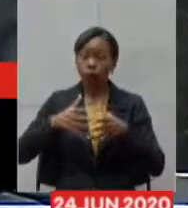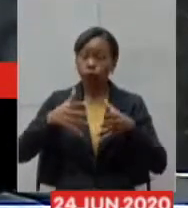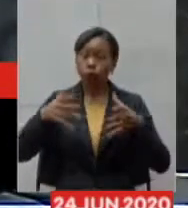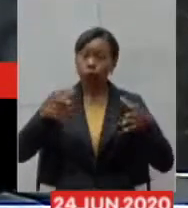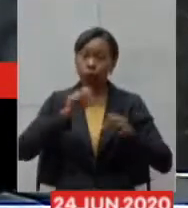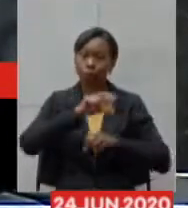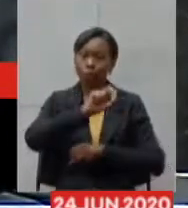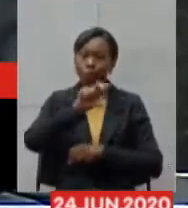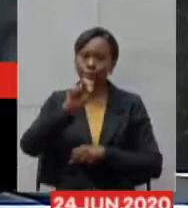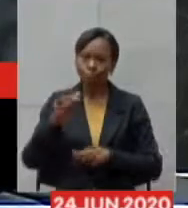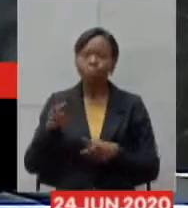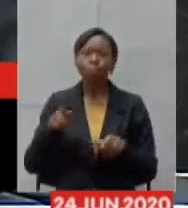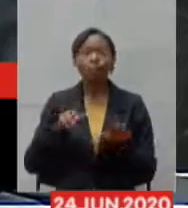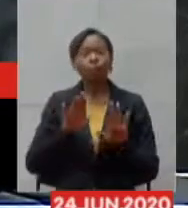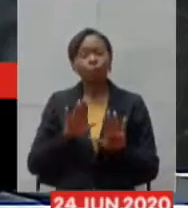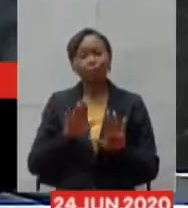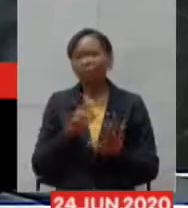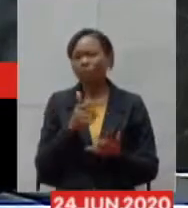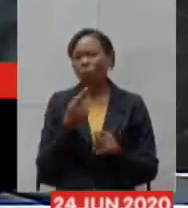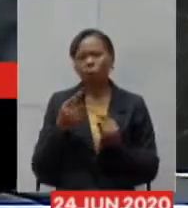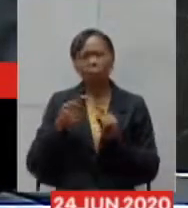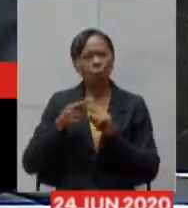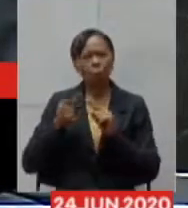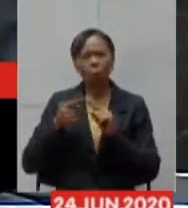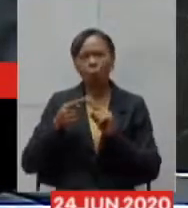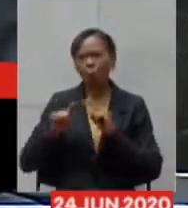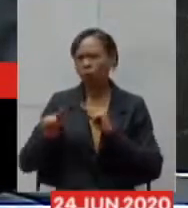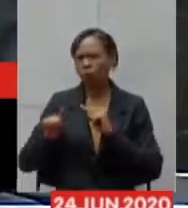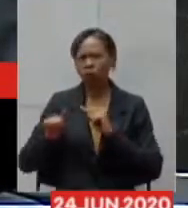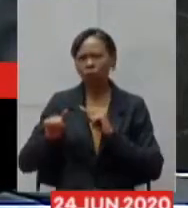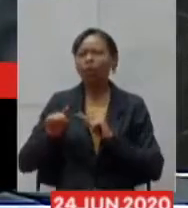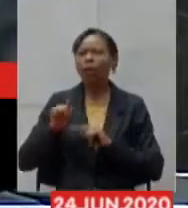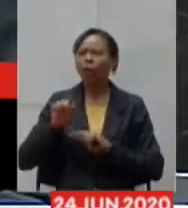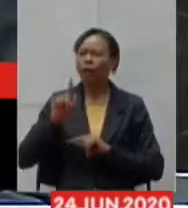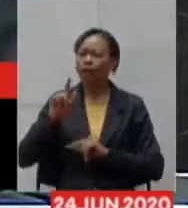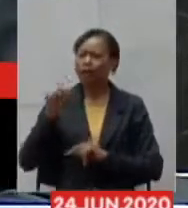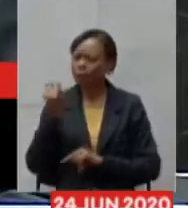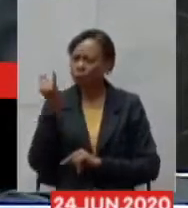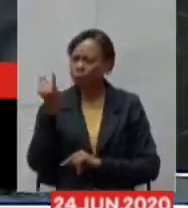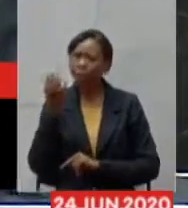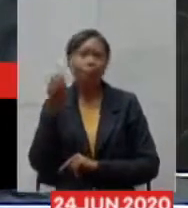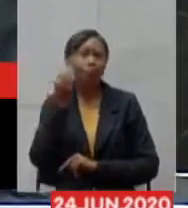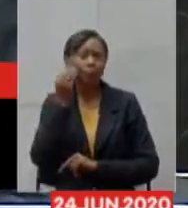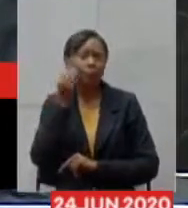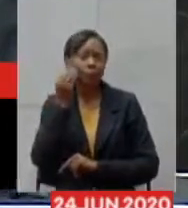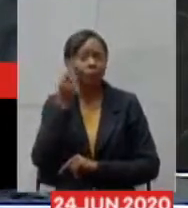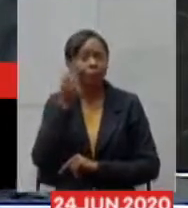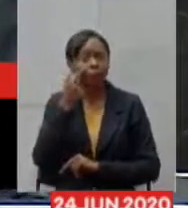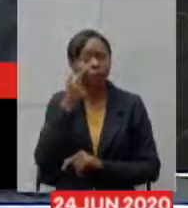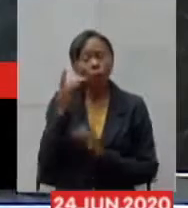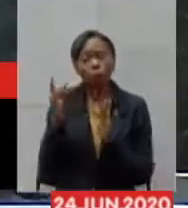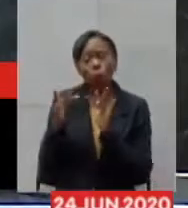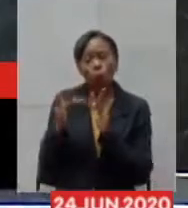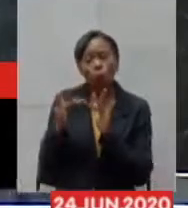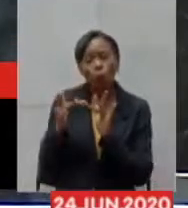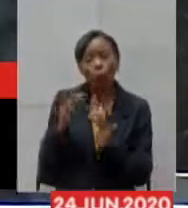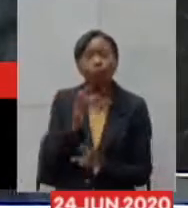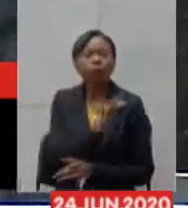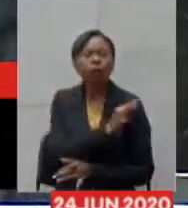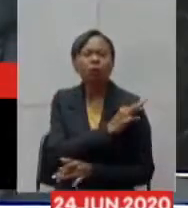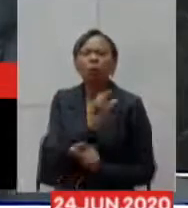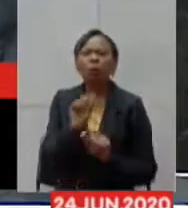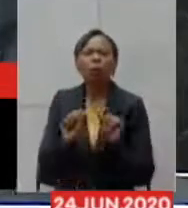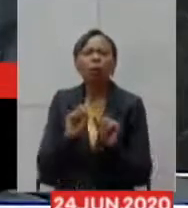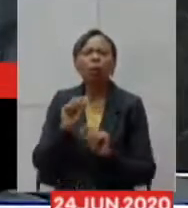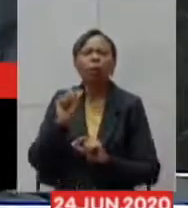entendemos que a testagem ela seria importante para nós buscarmos o contact tracking o que é isso aquelas pessoas que